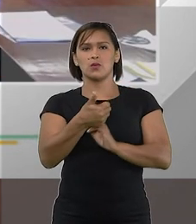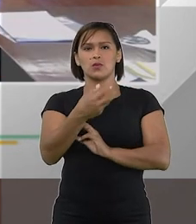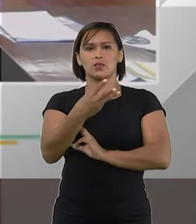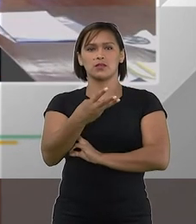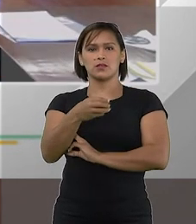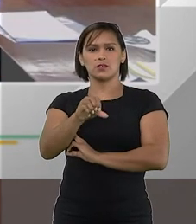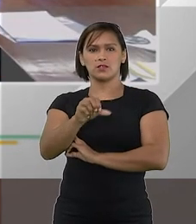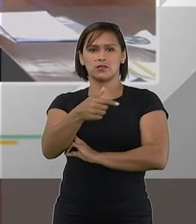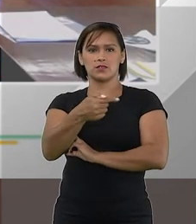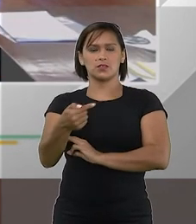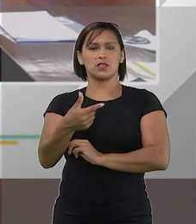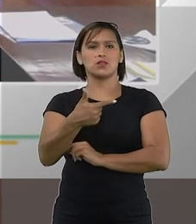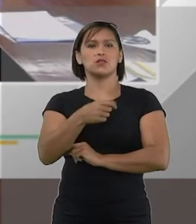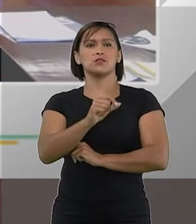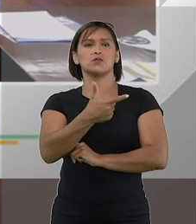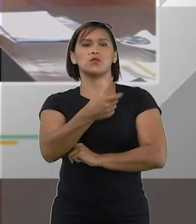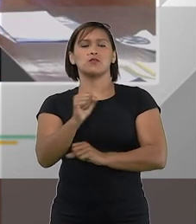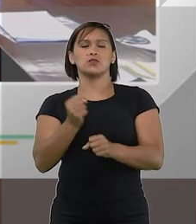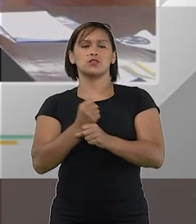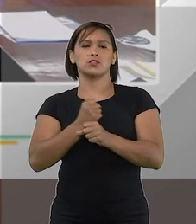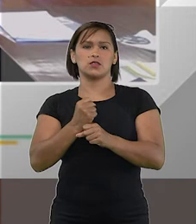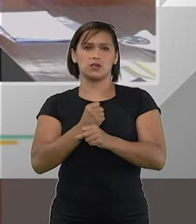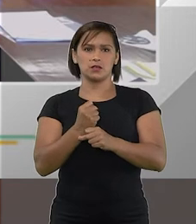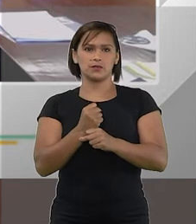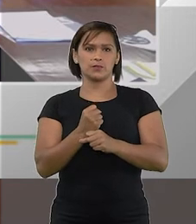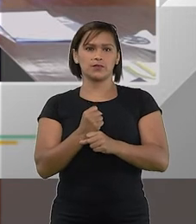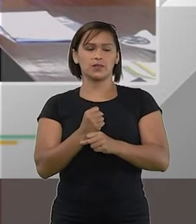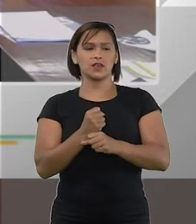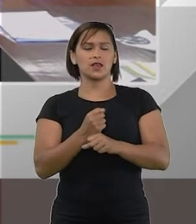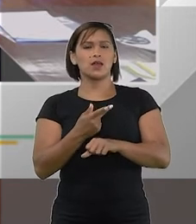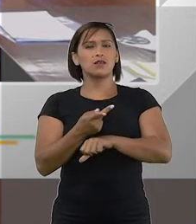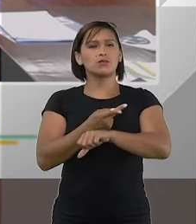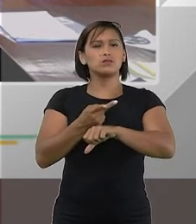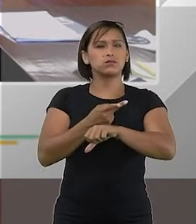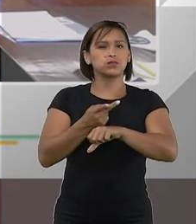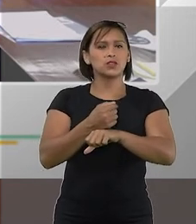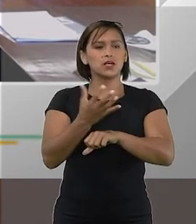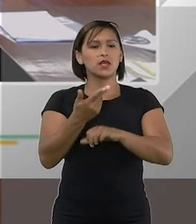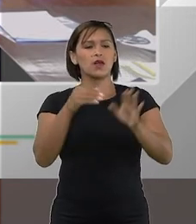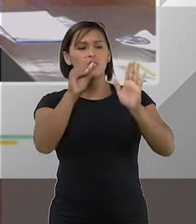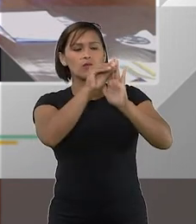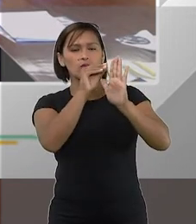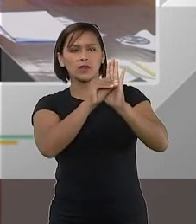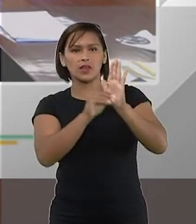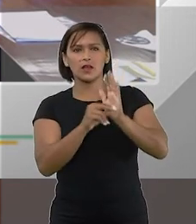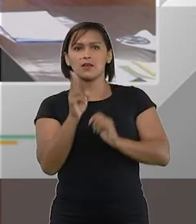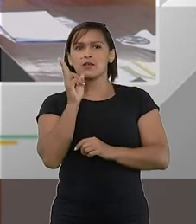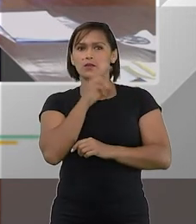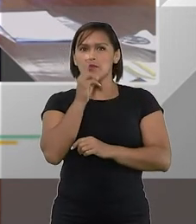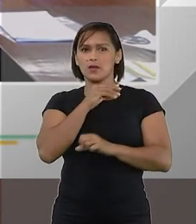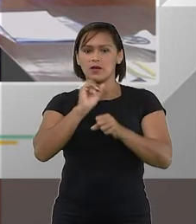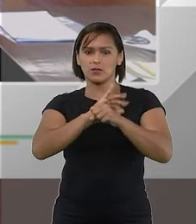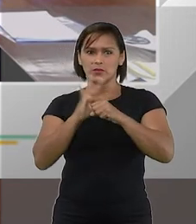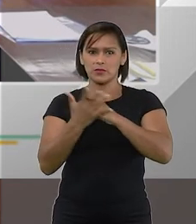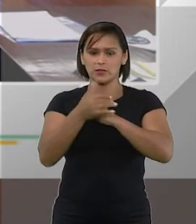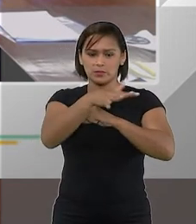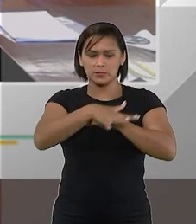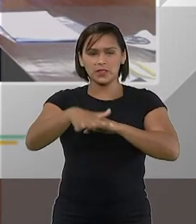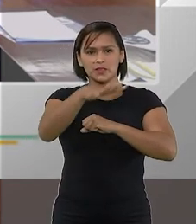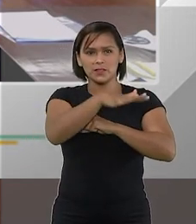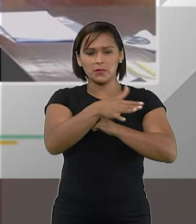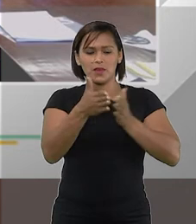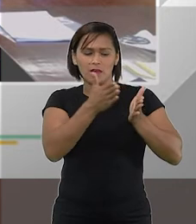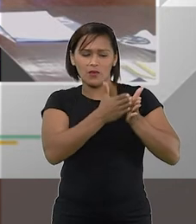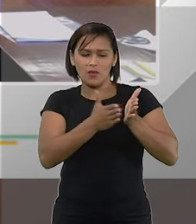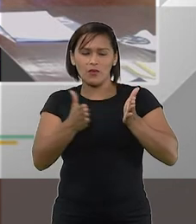1397 de 2020 que buscava instituir medidas de caráter emergencial para a pandemia na fase de